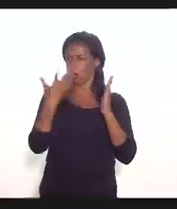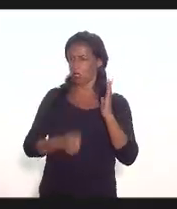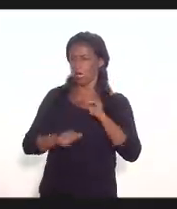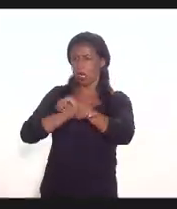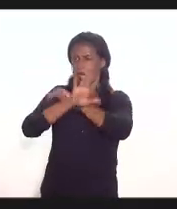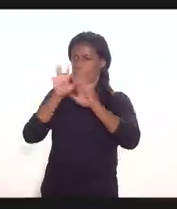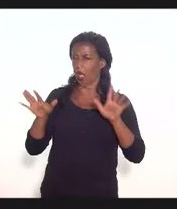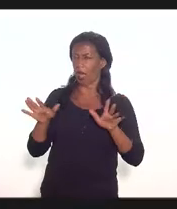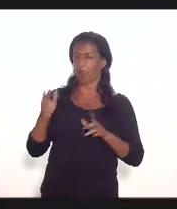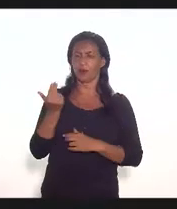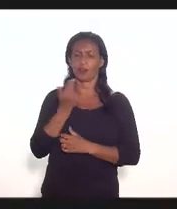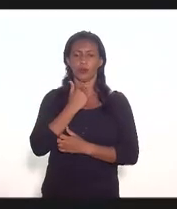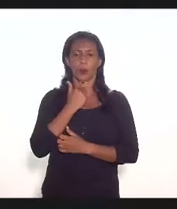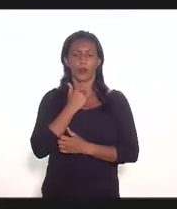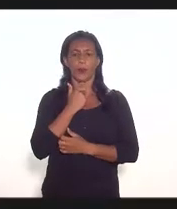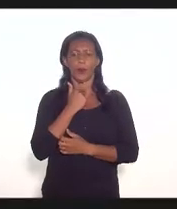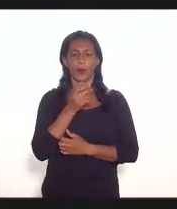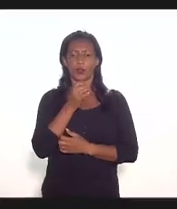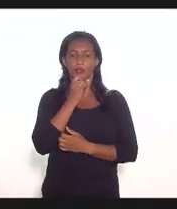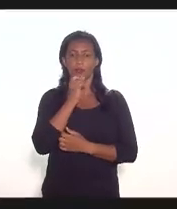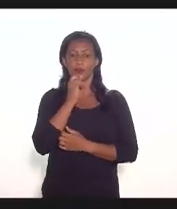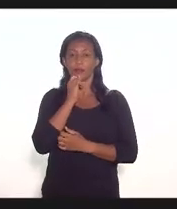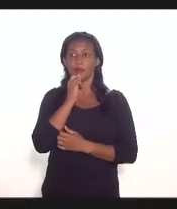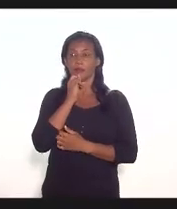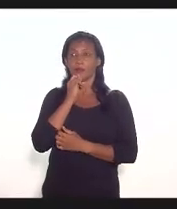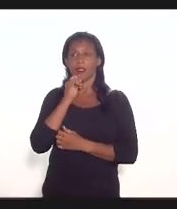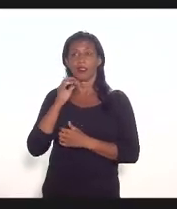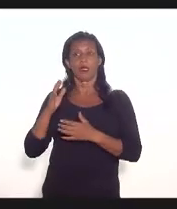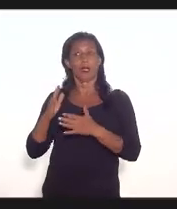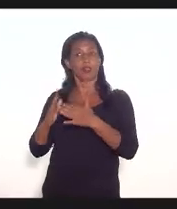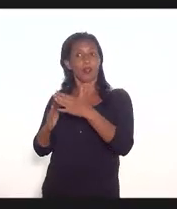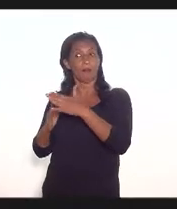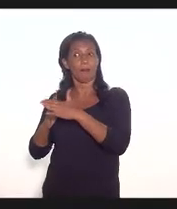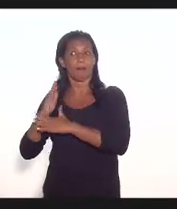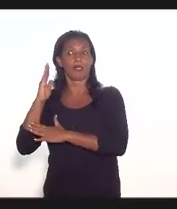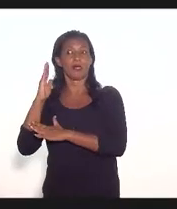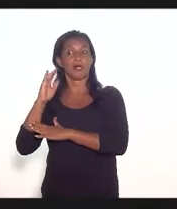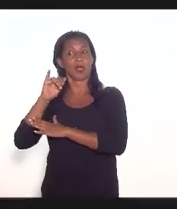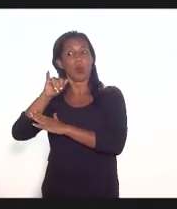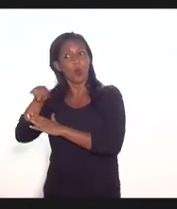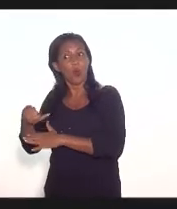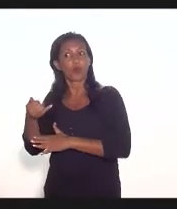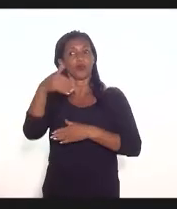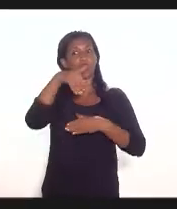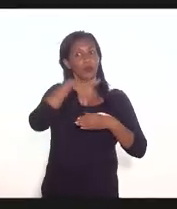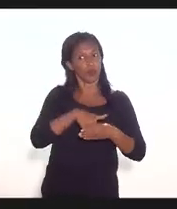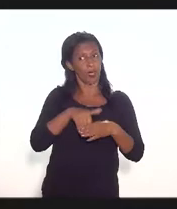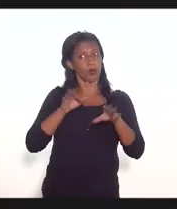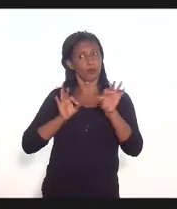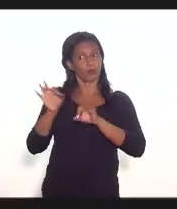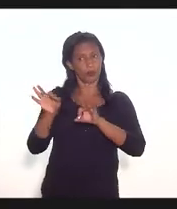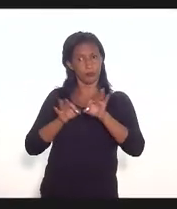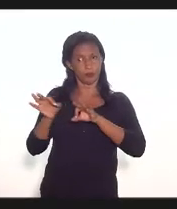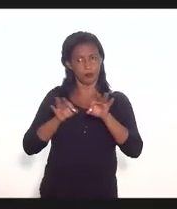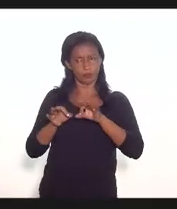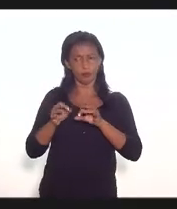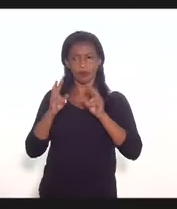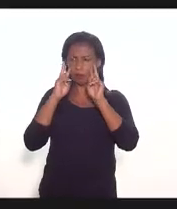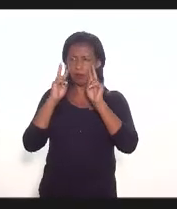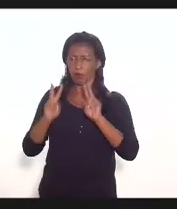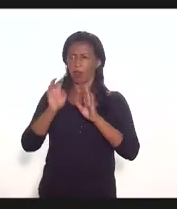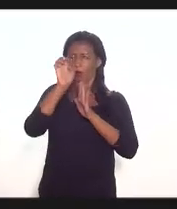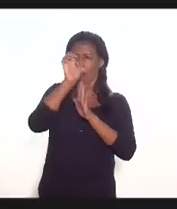que nós não só não podemos na minha opinião deputado Luiz Paulo é deixar passar a oportunidade de votarmos esse projeto em tempo olhando as emendas